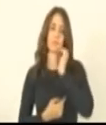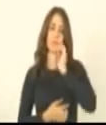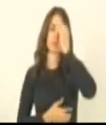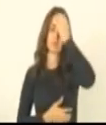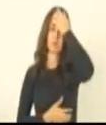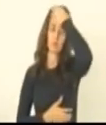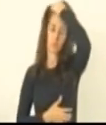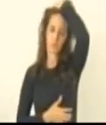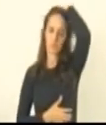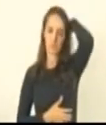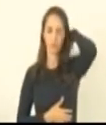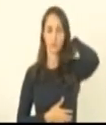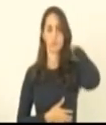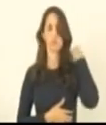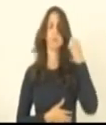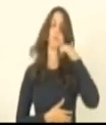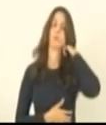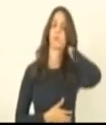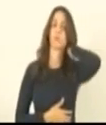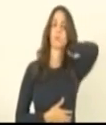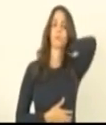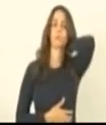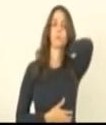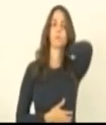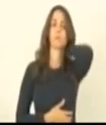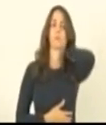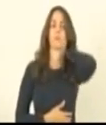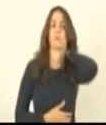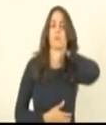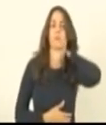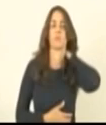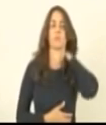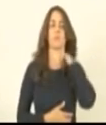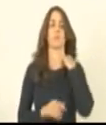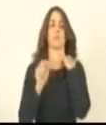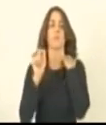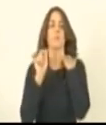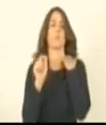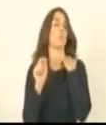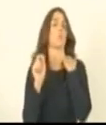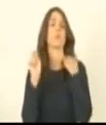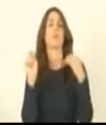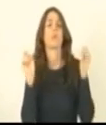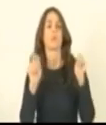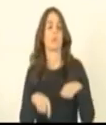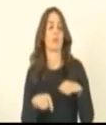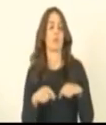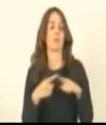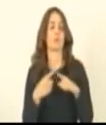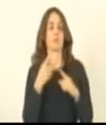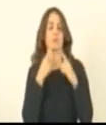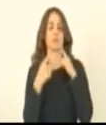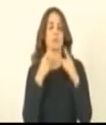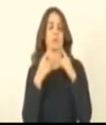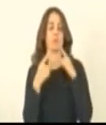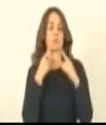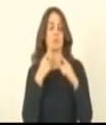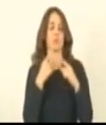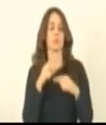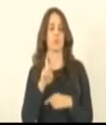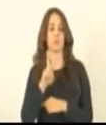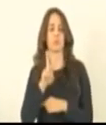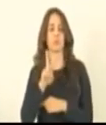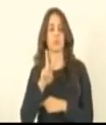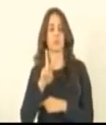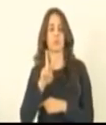Qual a saída que a mesa pode oferecer para que... Então, derruba o veto, por